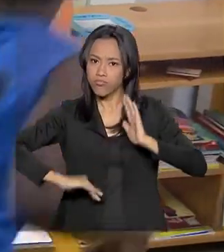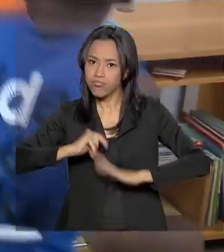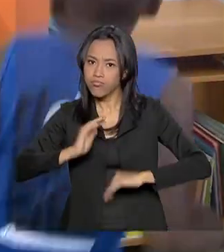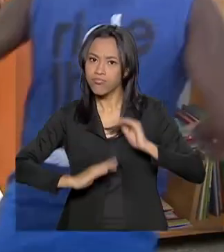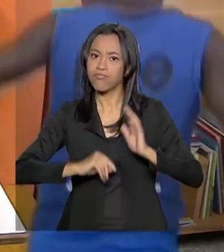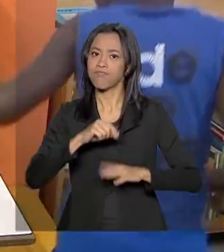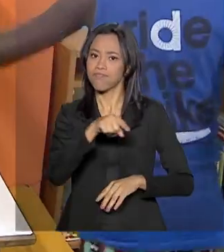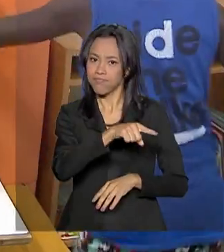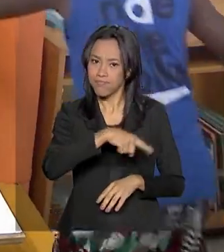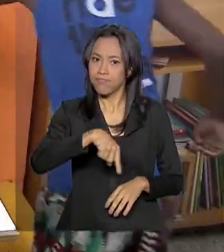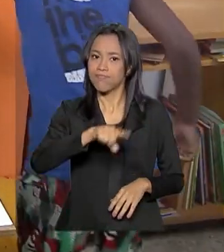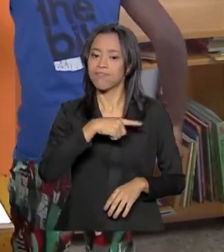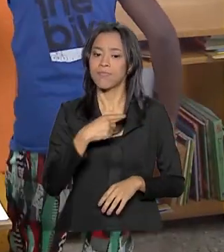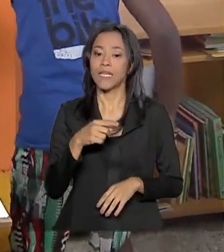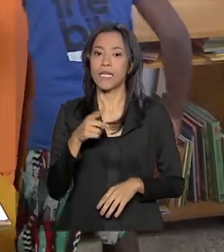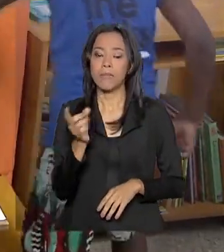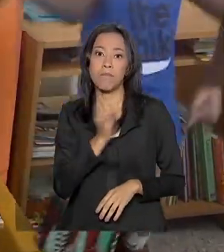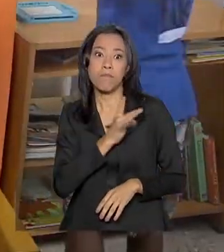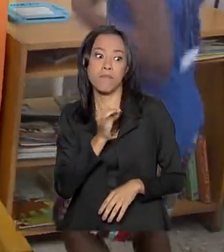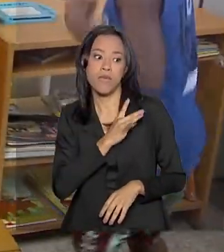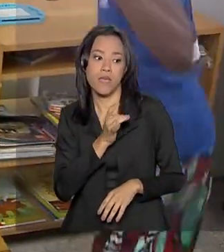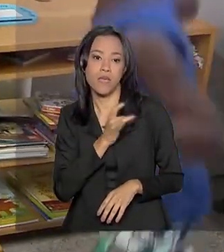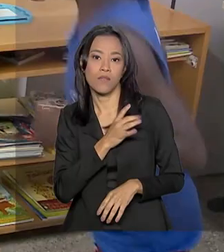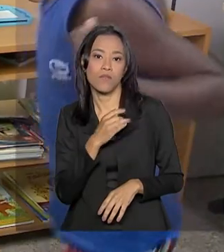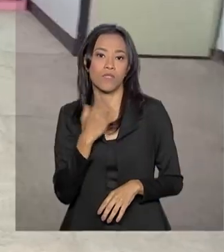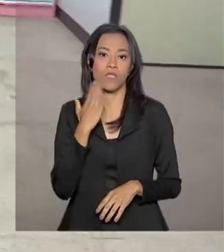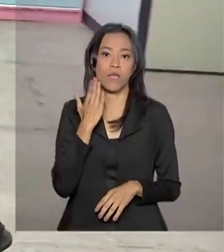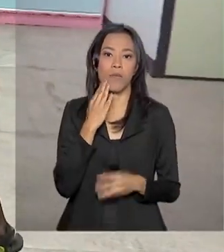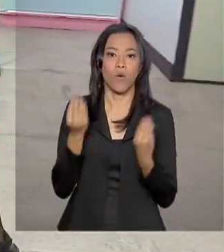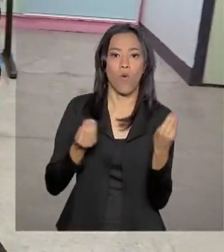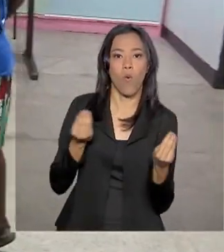muito mais aquele medo de lidar com pessoas.